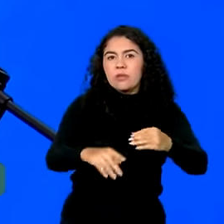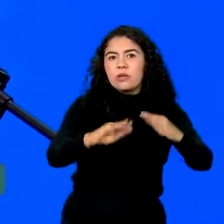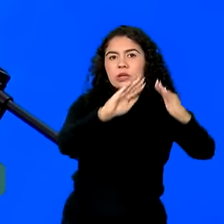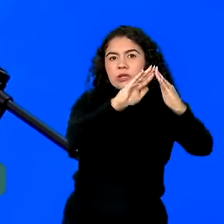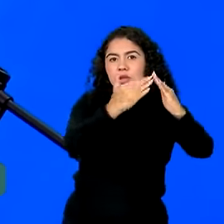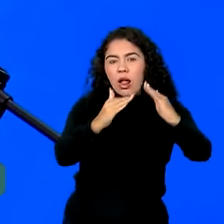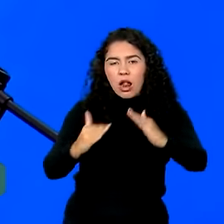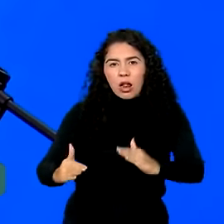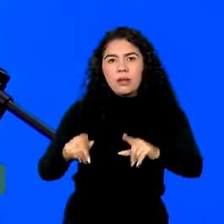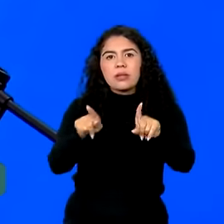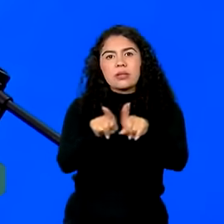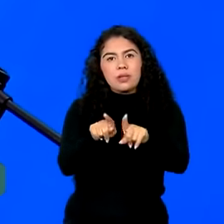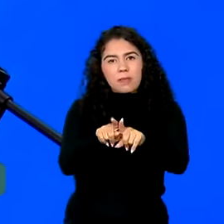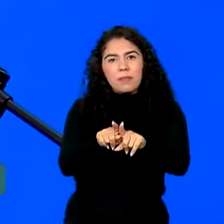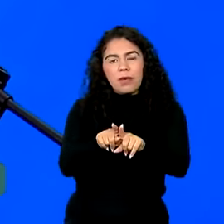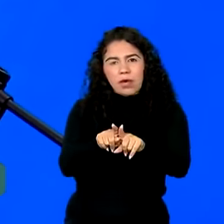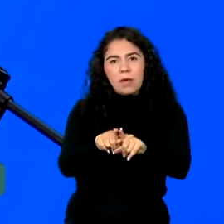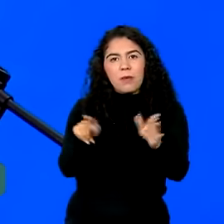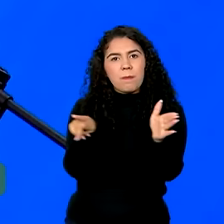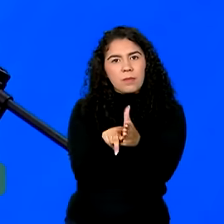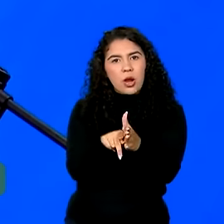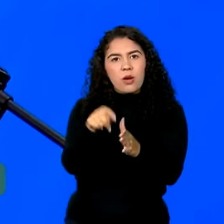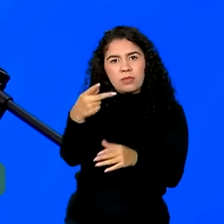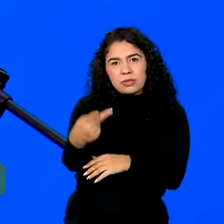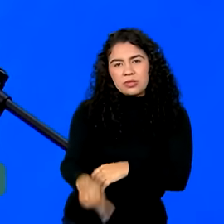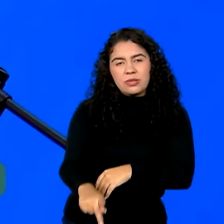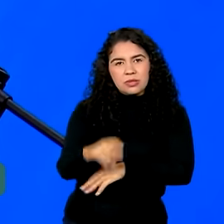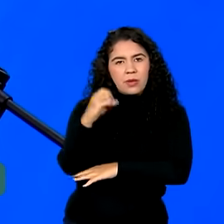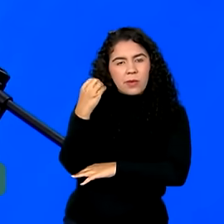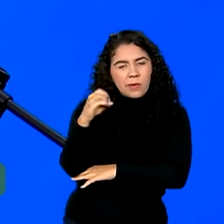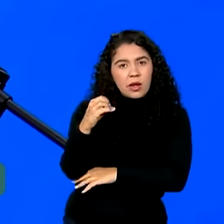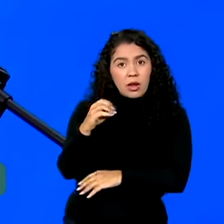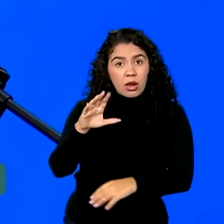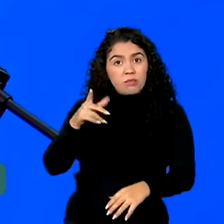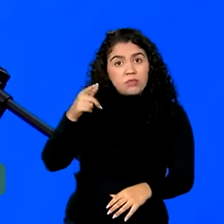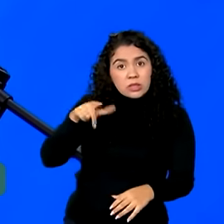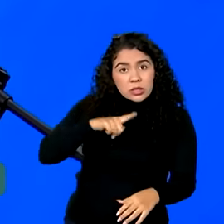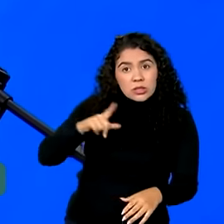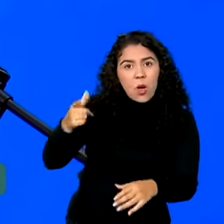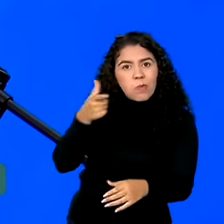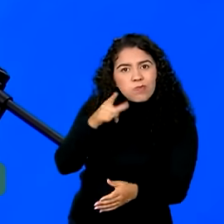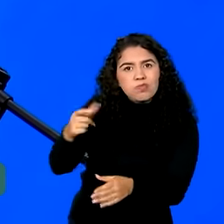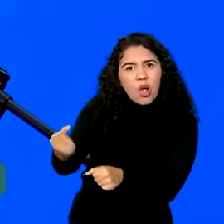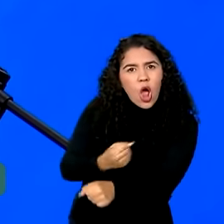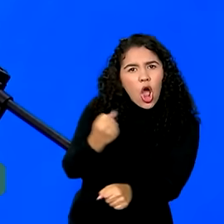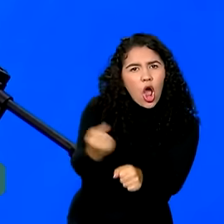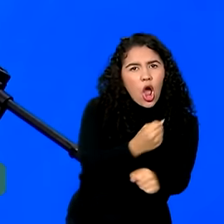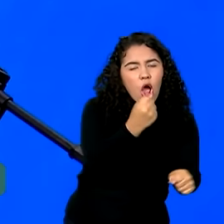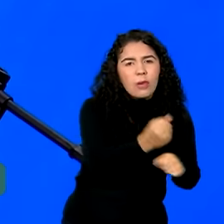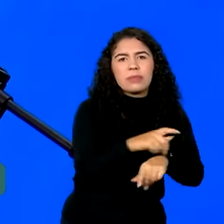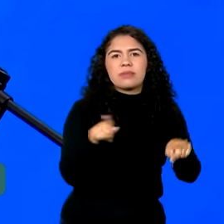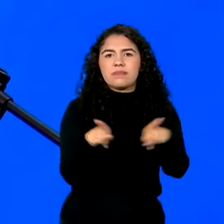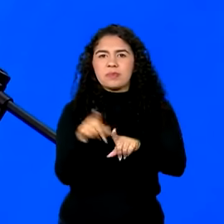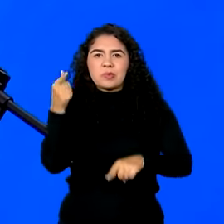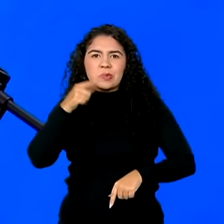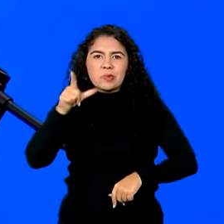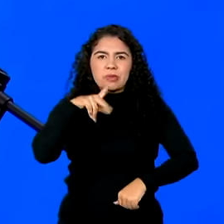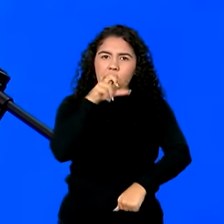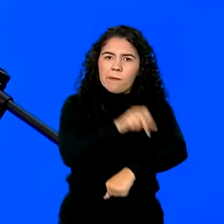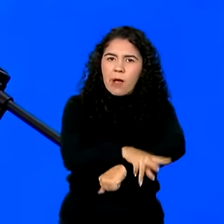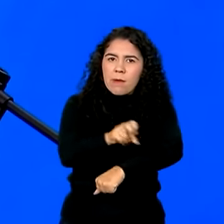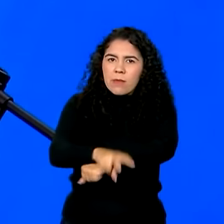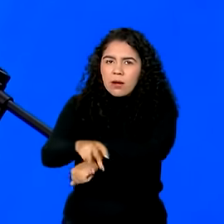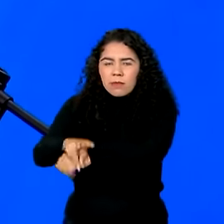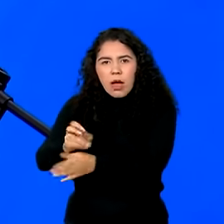Porque se gerou emprego ao fazer essa obra, vai gerar muito mais emprego agilizando a vida das